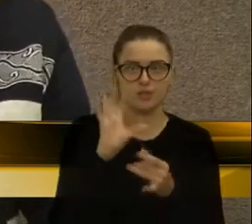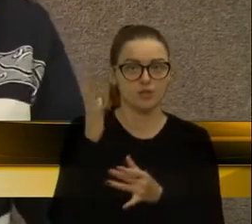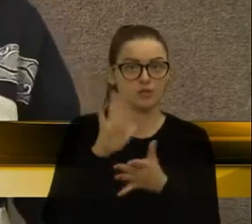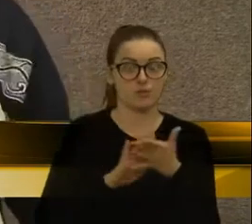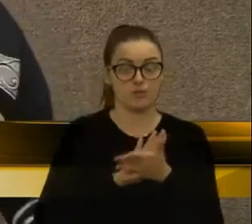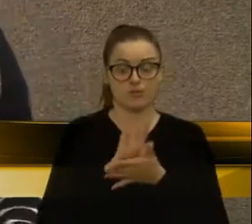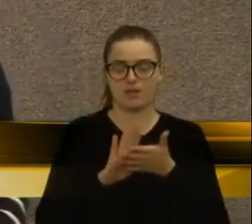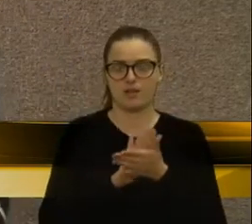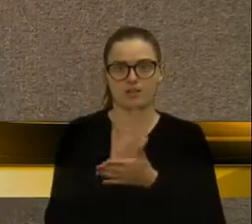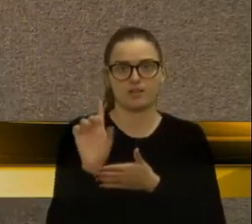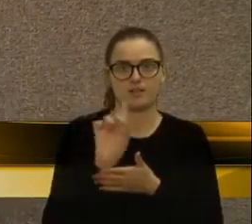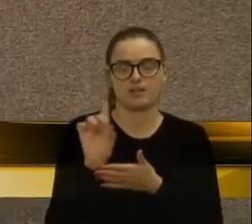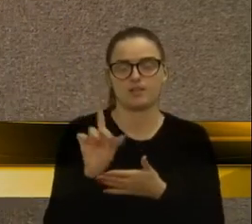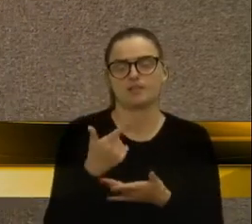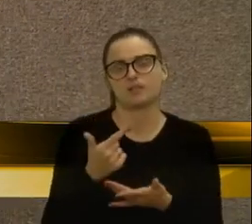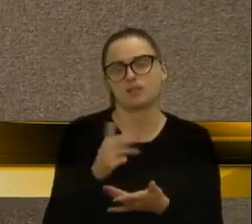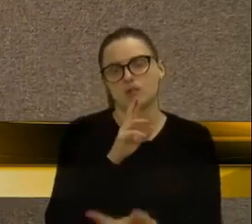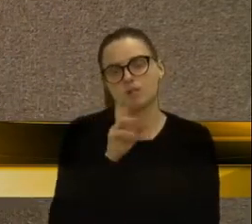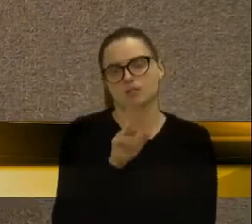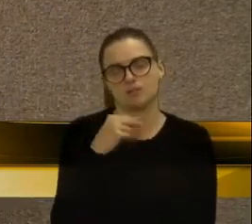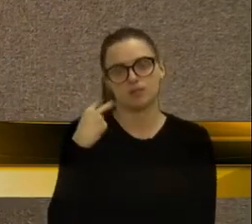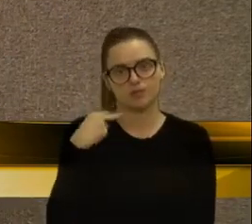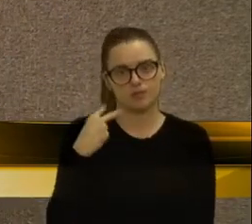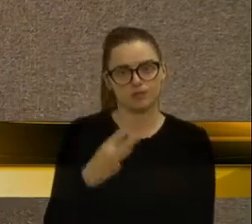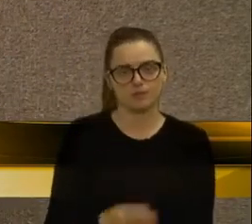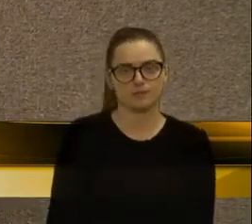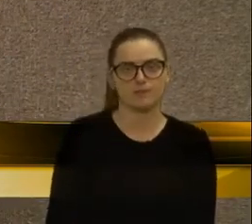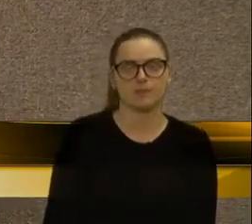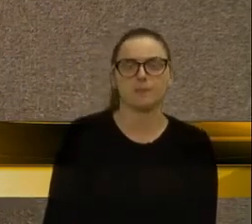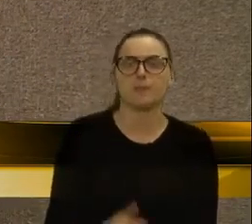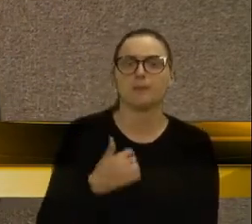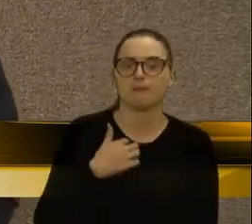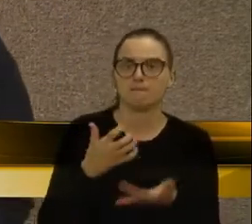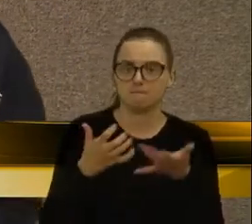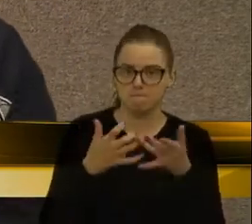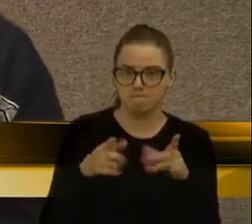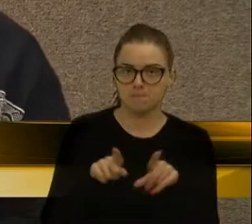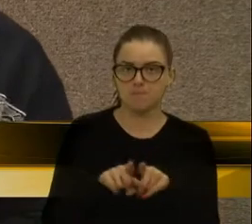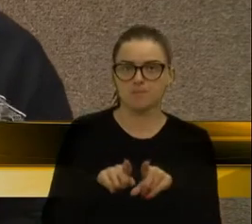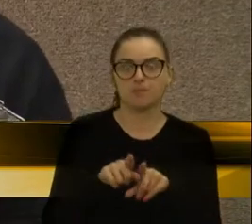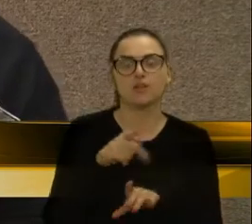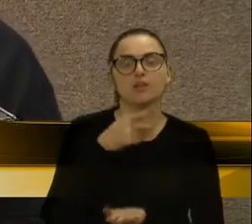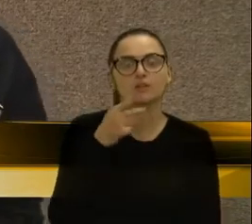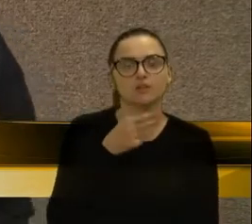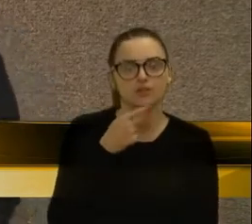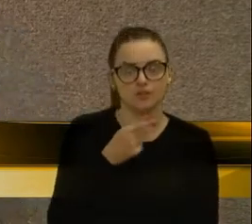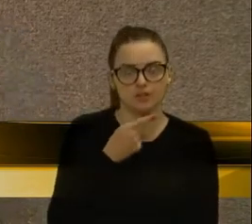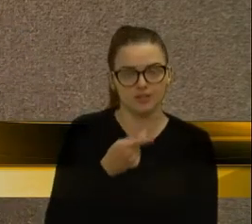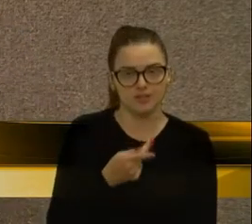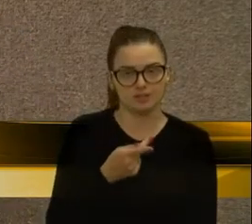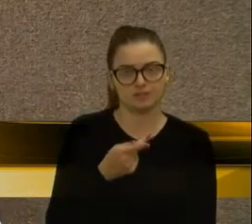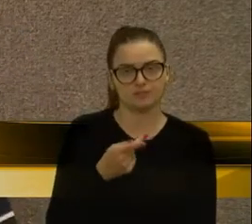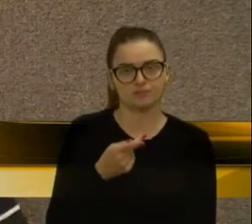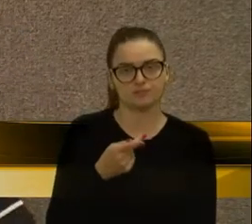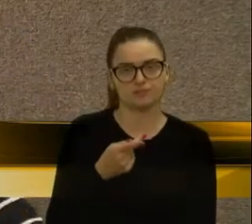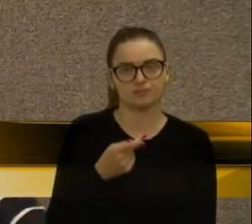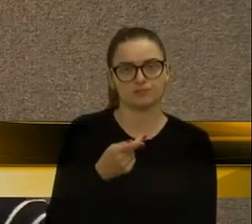Não somos atendidos. Eu queria falar aqui também desse